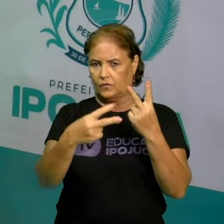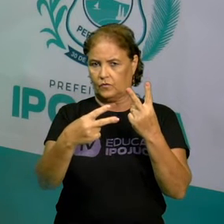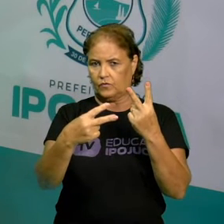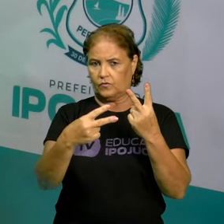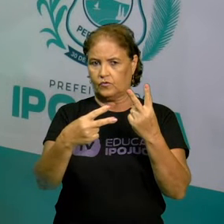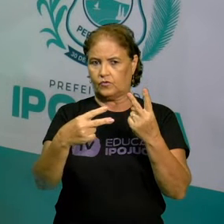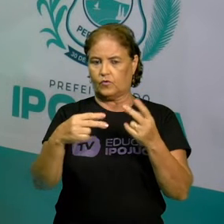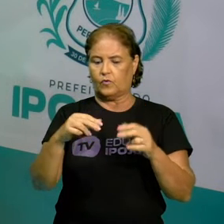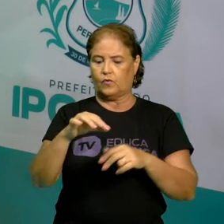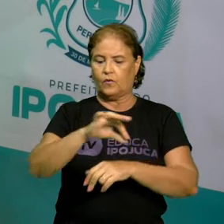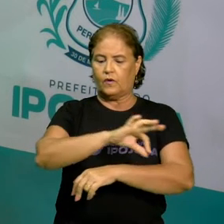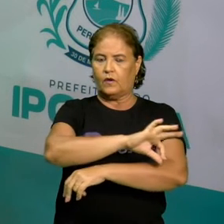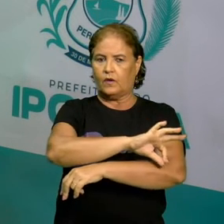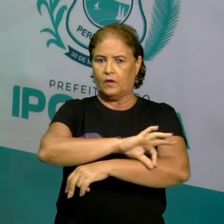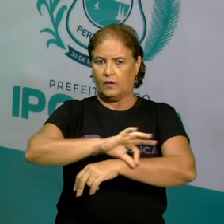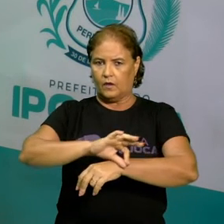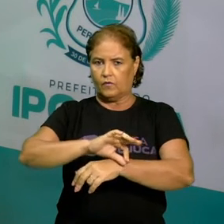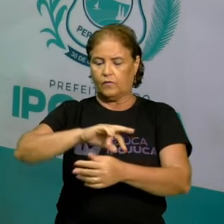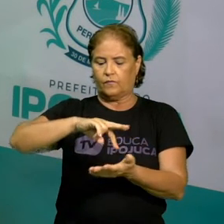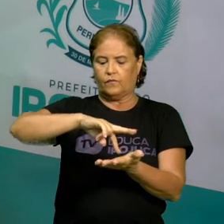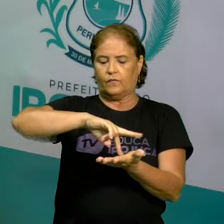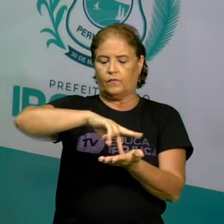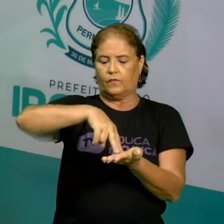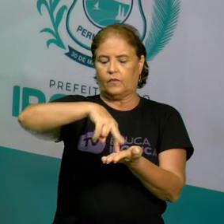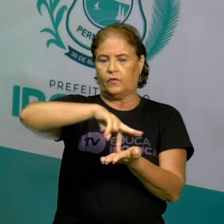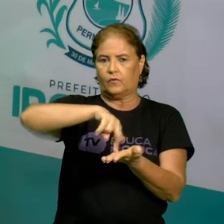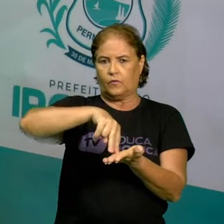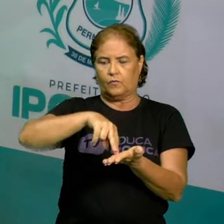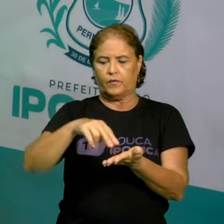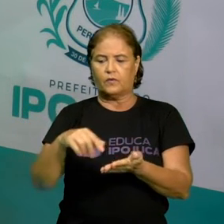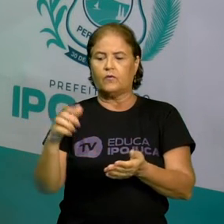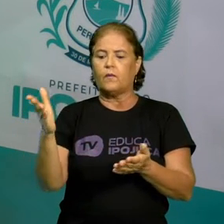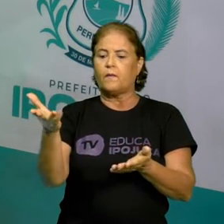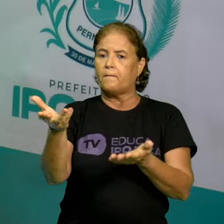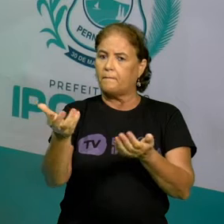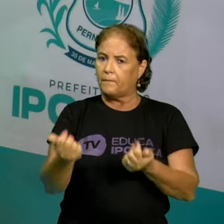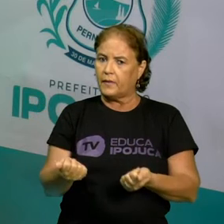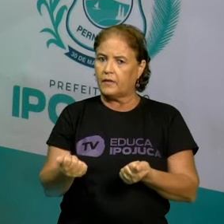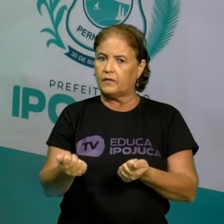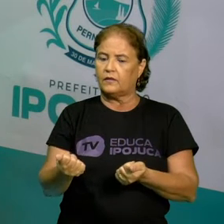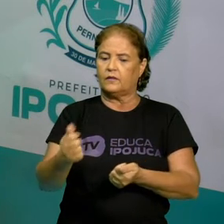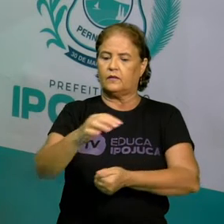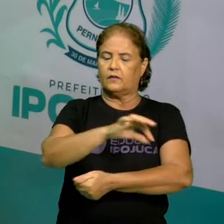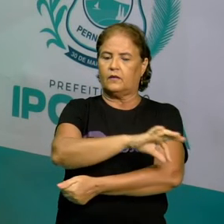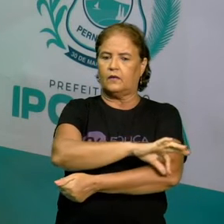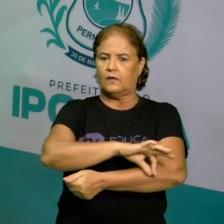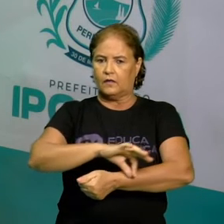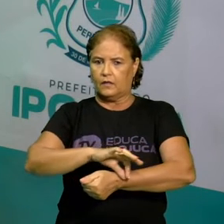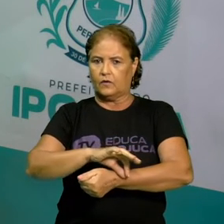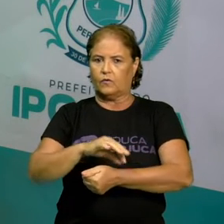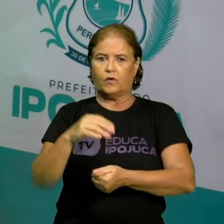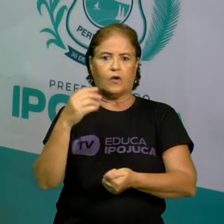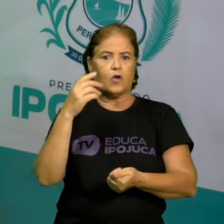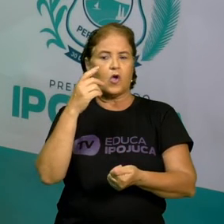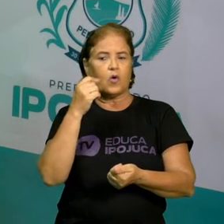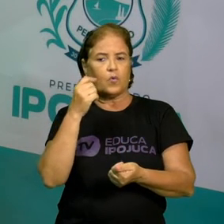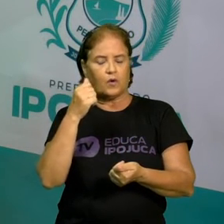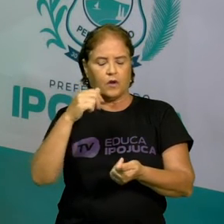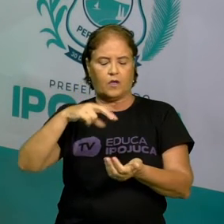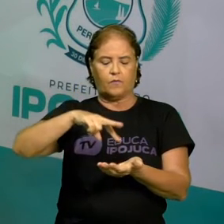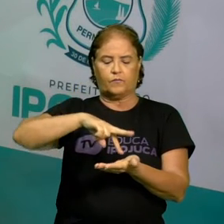compasso. Pega aí um lápis, a régua e o compasso para a gente poder descobrir como